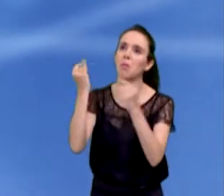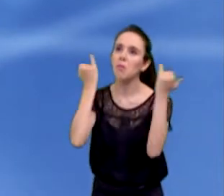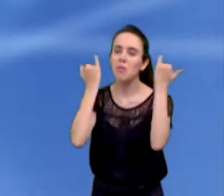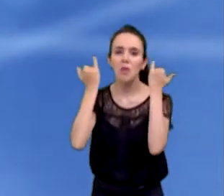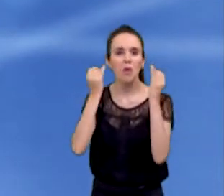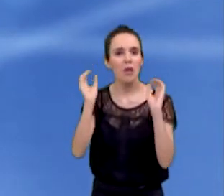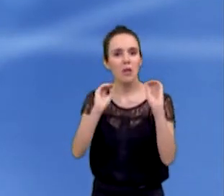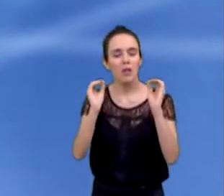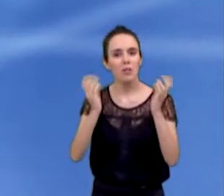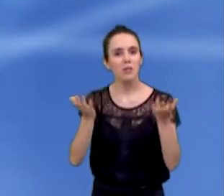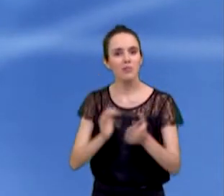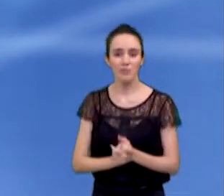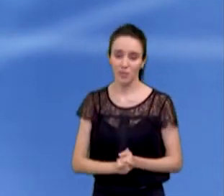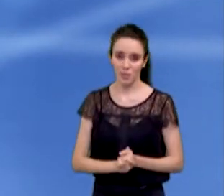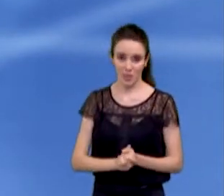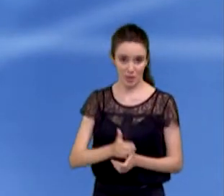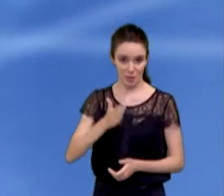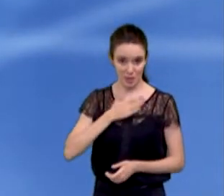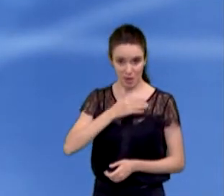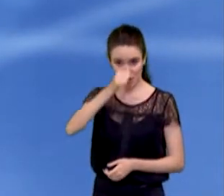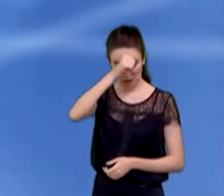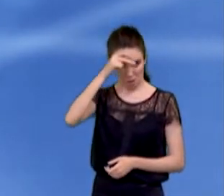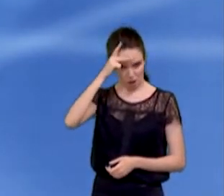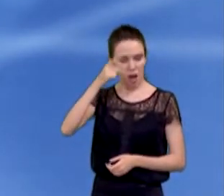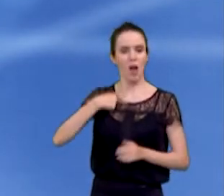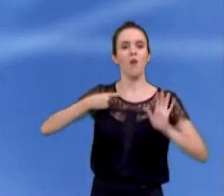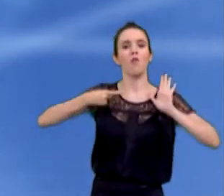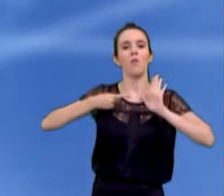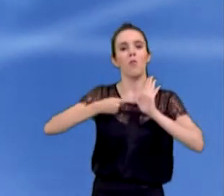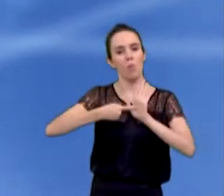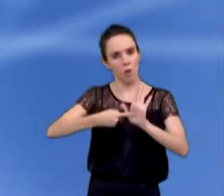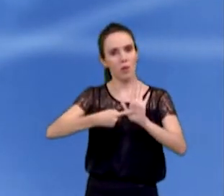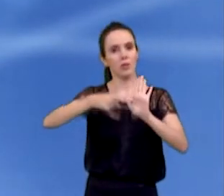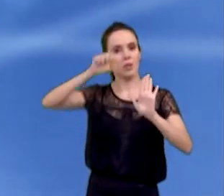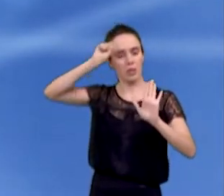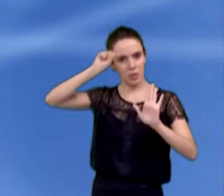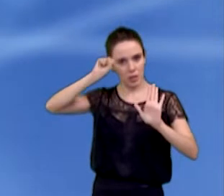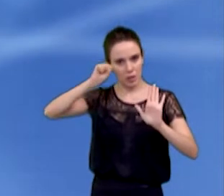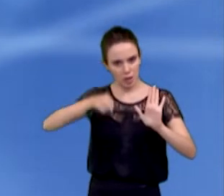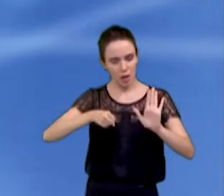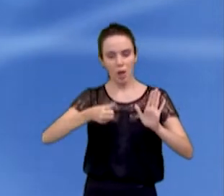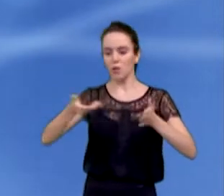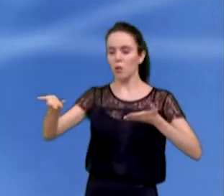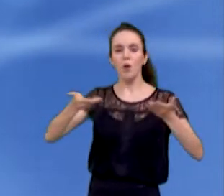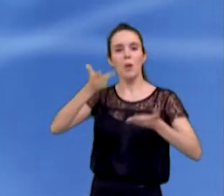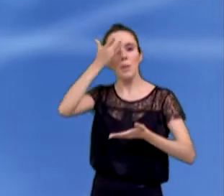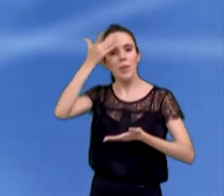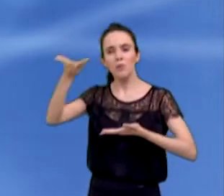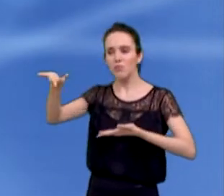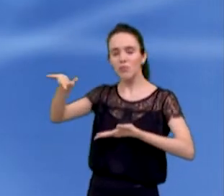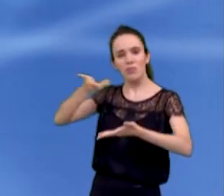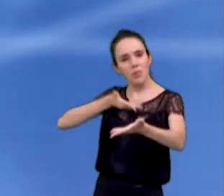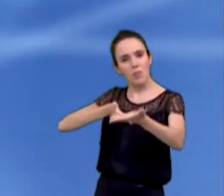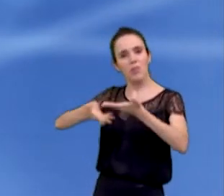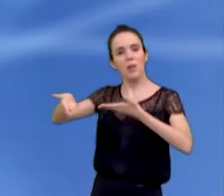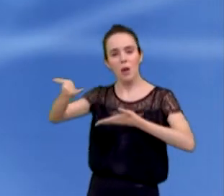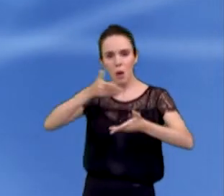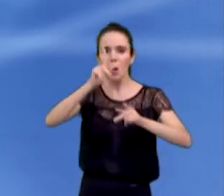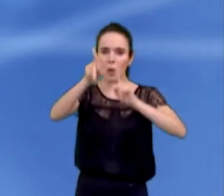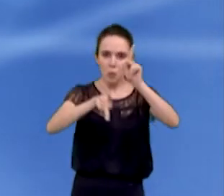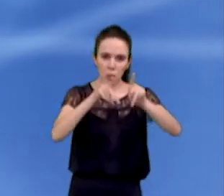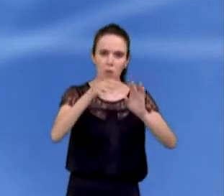governo, nós vamos ter uma gestão aberta, transparente, participativa, onde a população vai